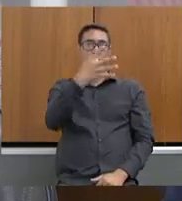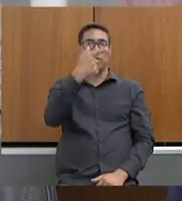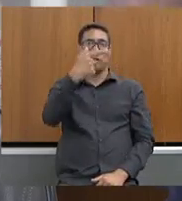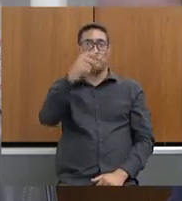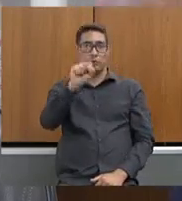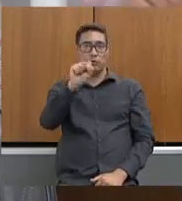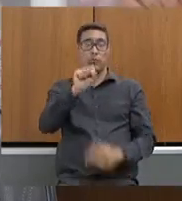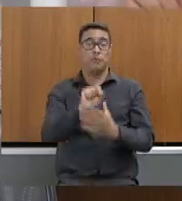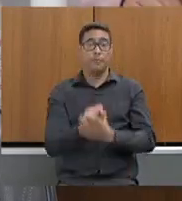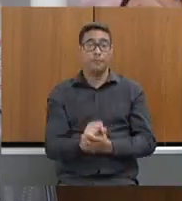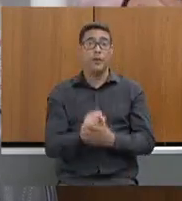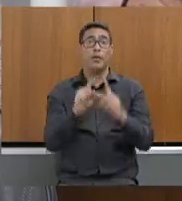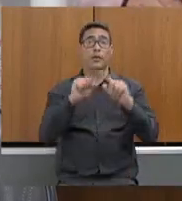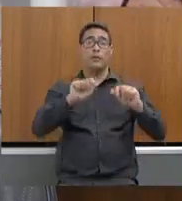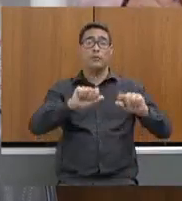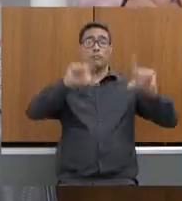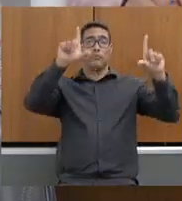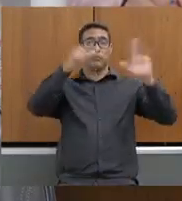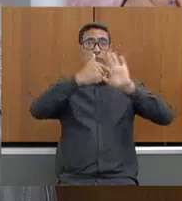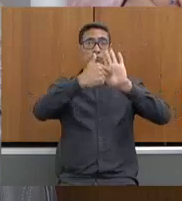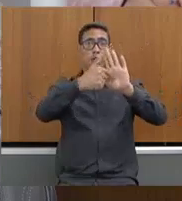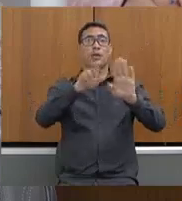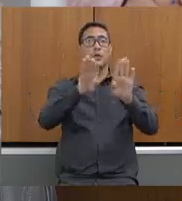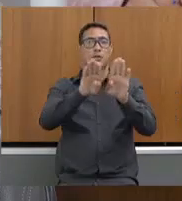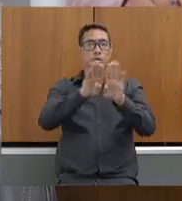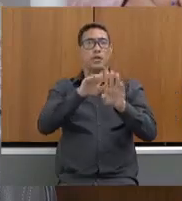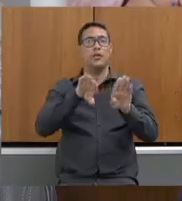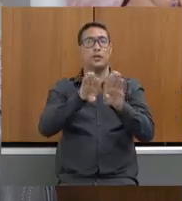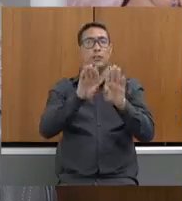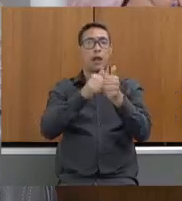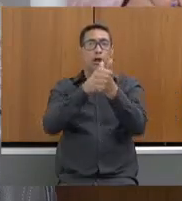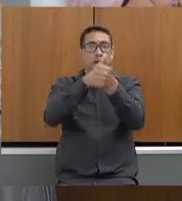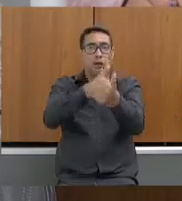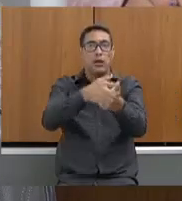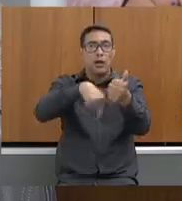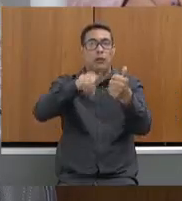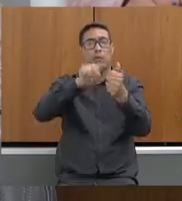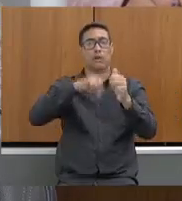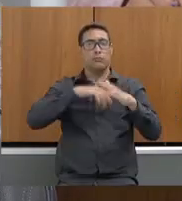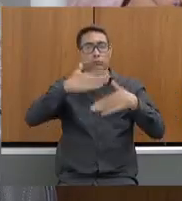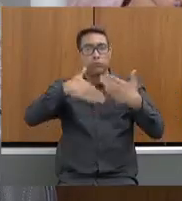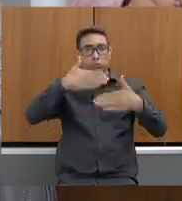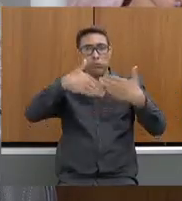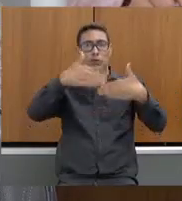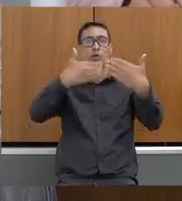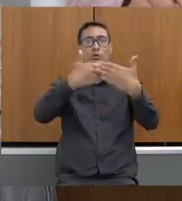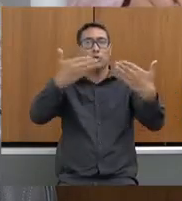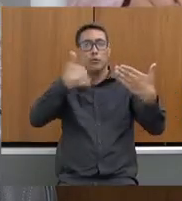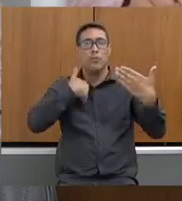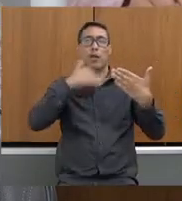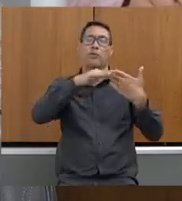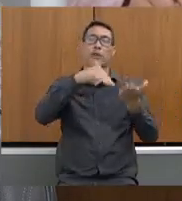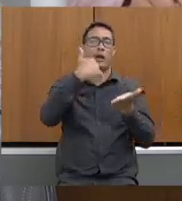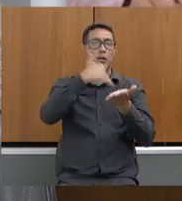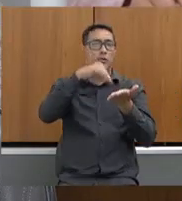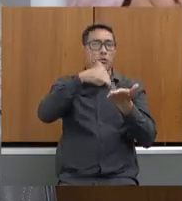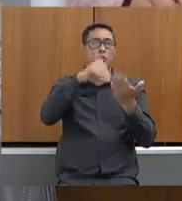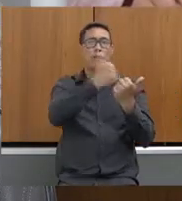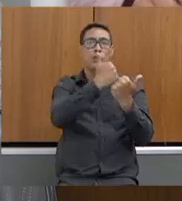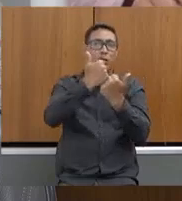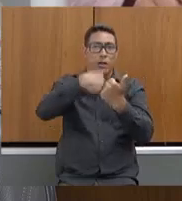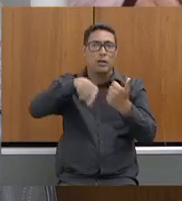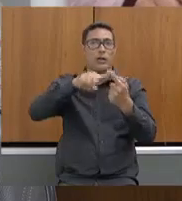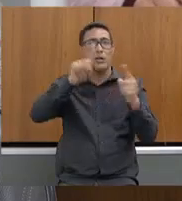Aqui é só para ilustrar. A gente tem acompanhado o desempenho regional das superintendências de meio